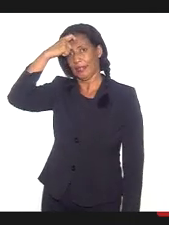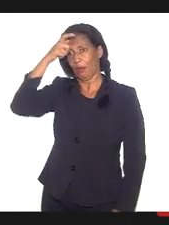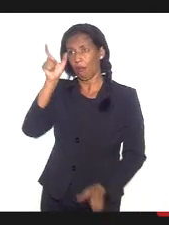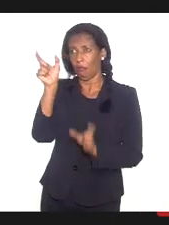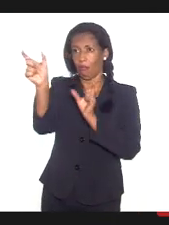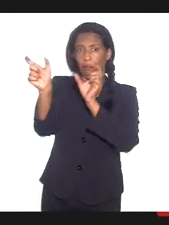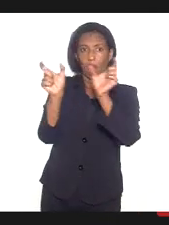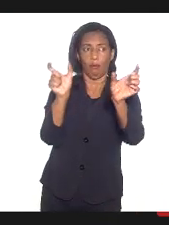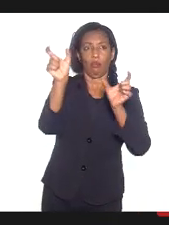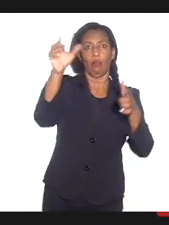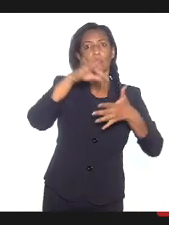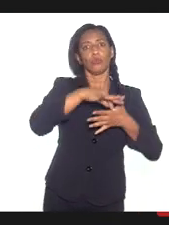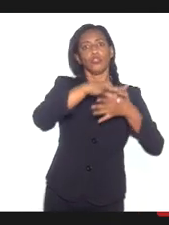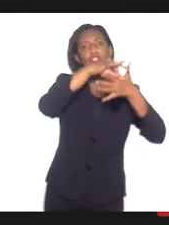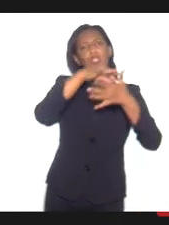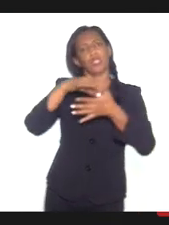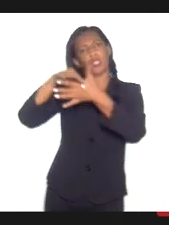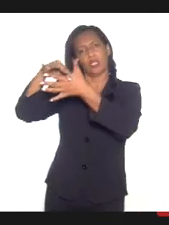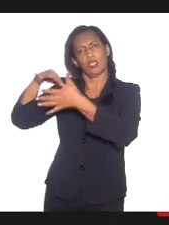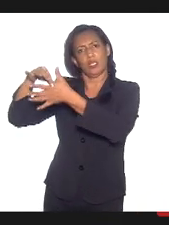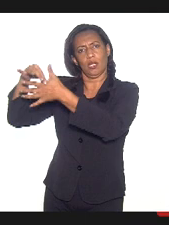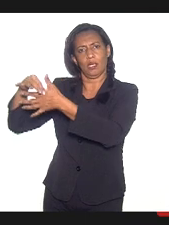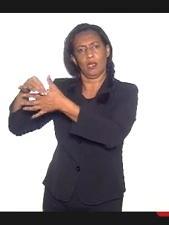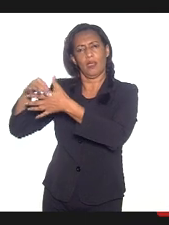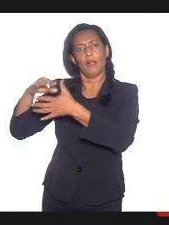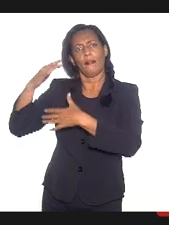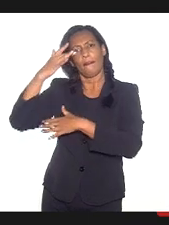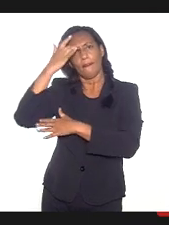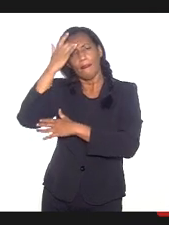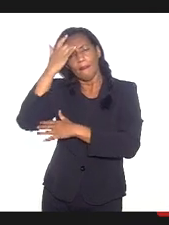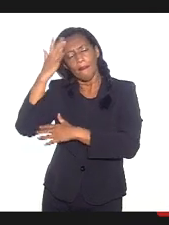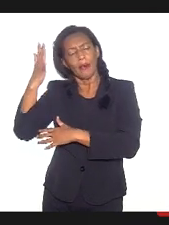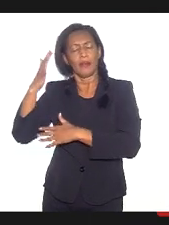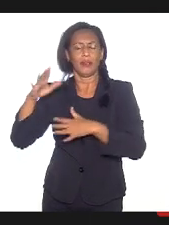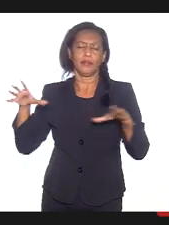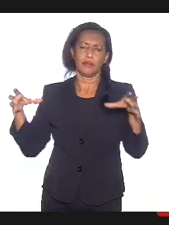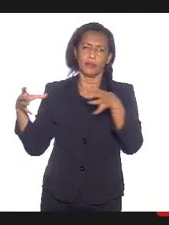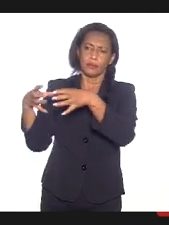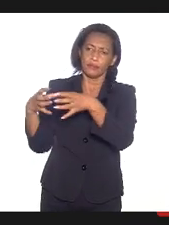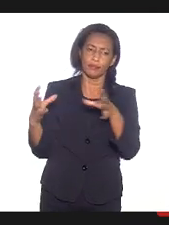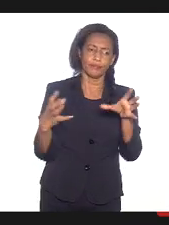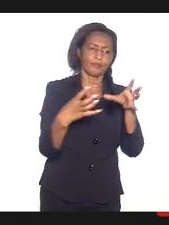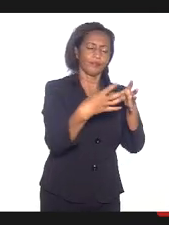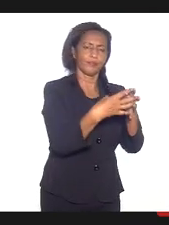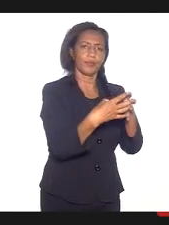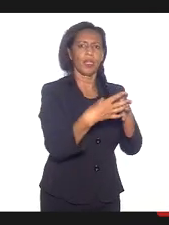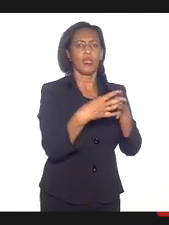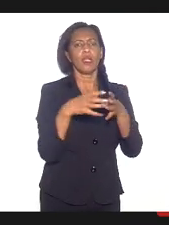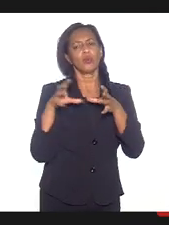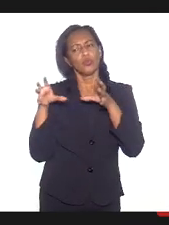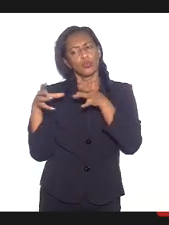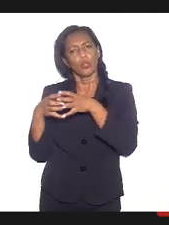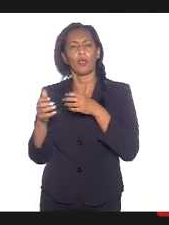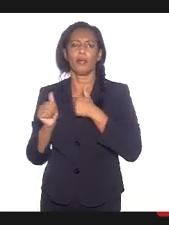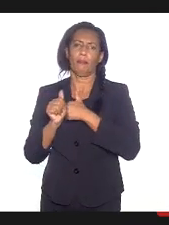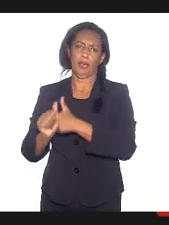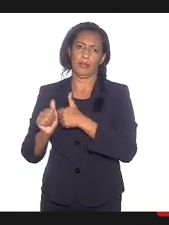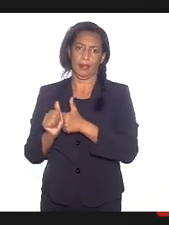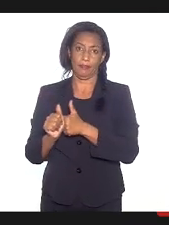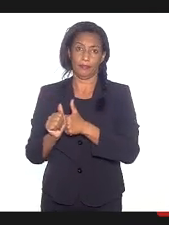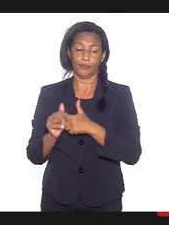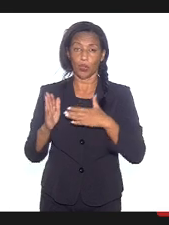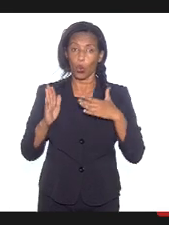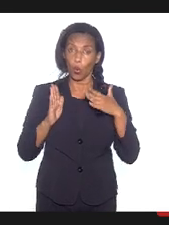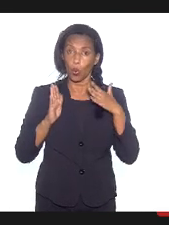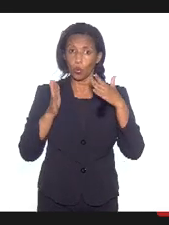lideranças religiosas mais moderadas dos grupos que fazem esse tipo de perseguição. Quando chega na